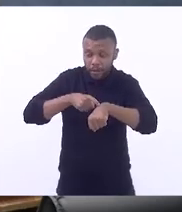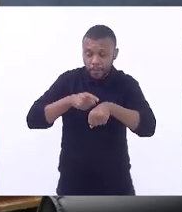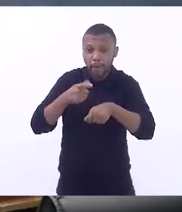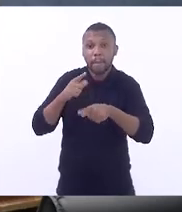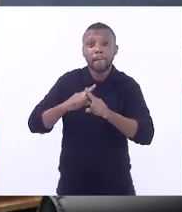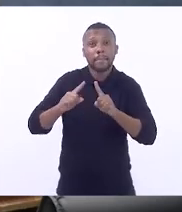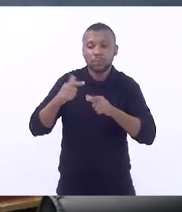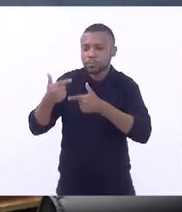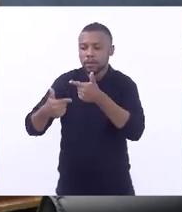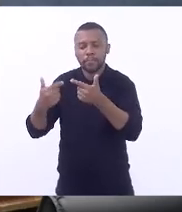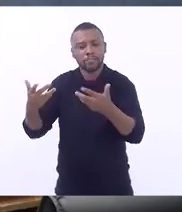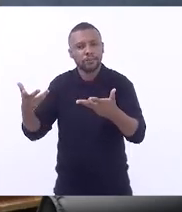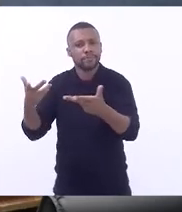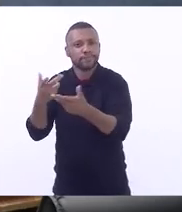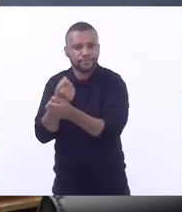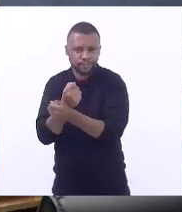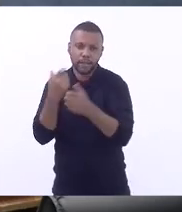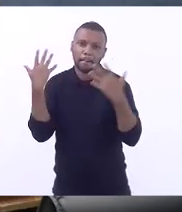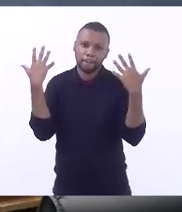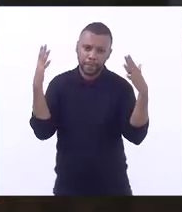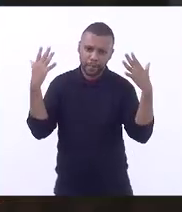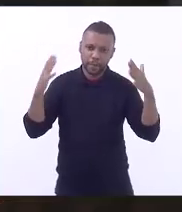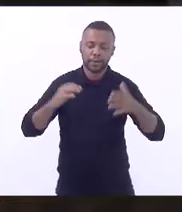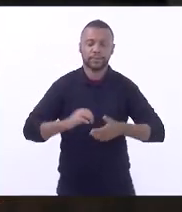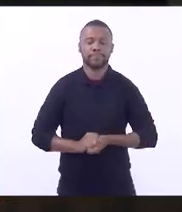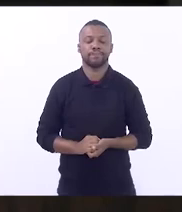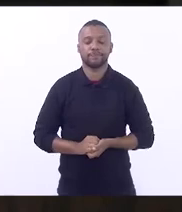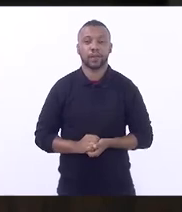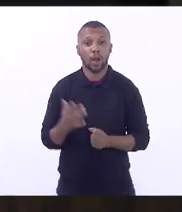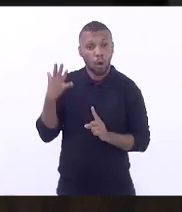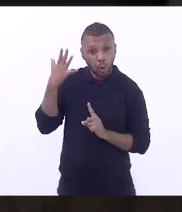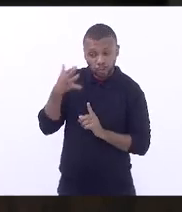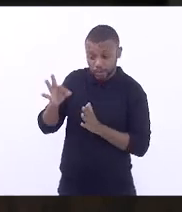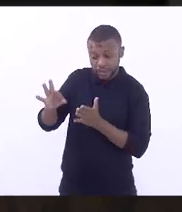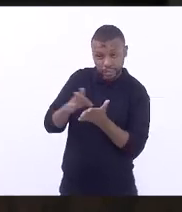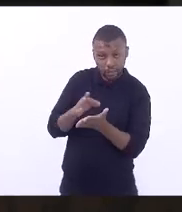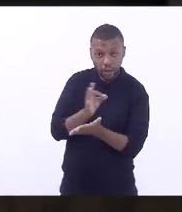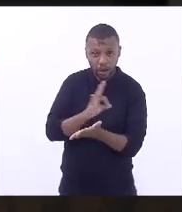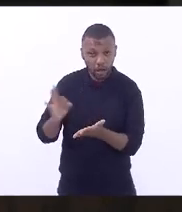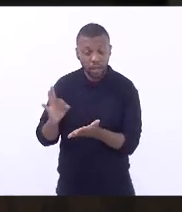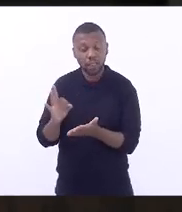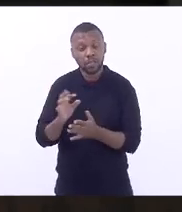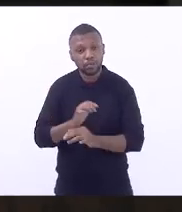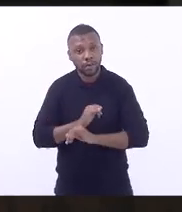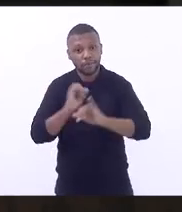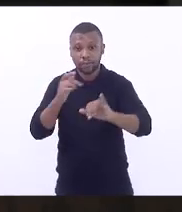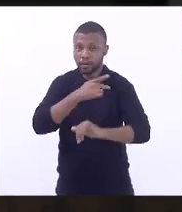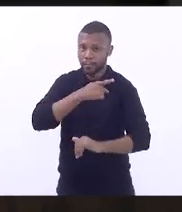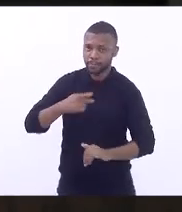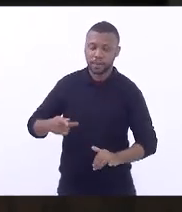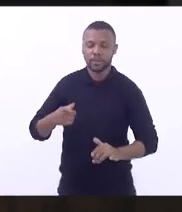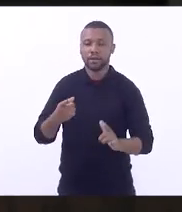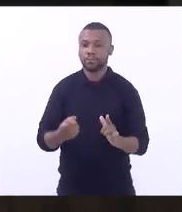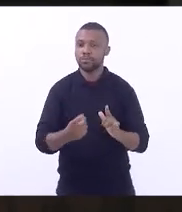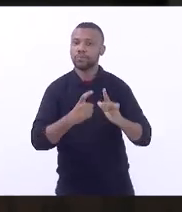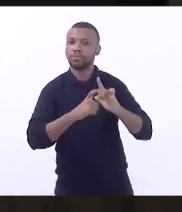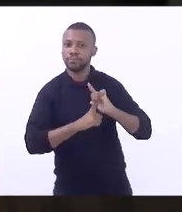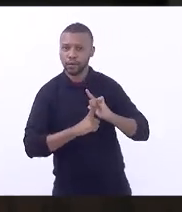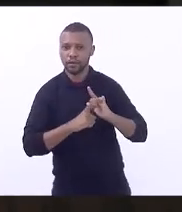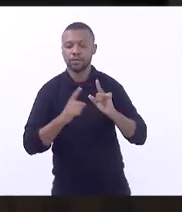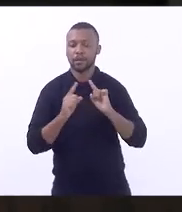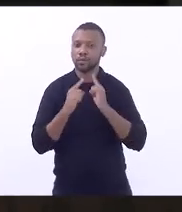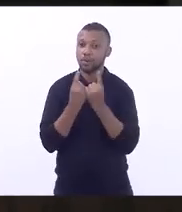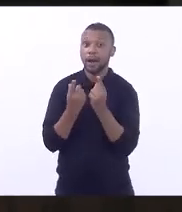Parabéns. Não havendo mais oradores inscritos, a presidência suspende a sessão até as 15